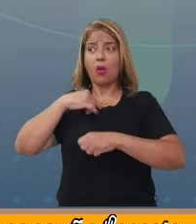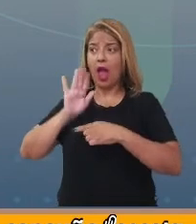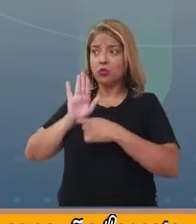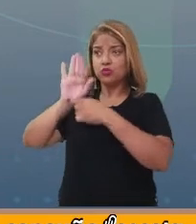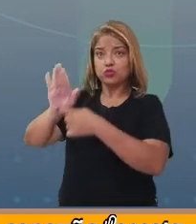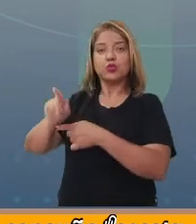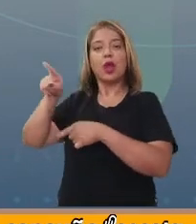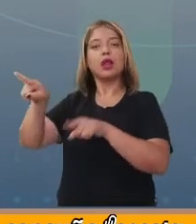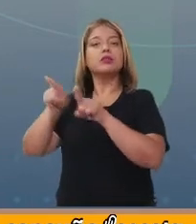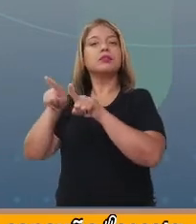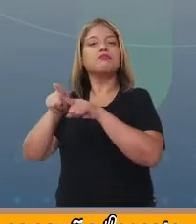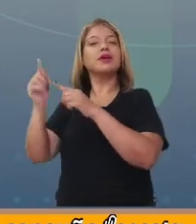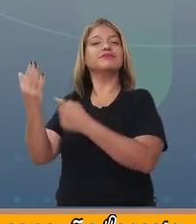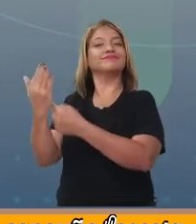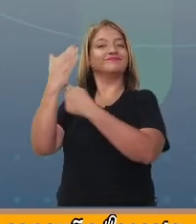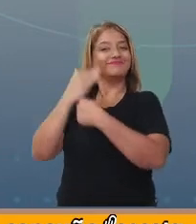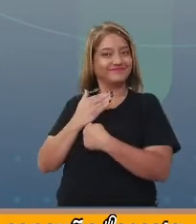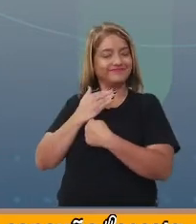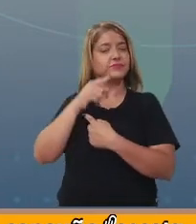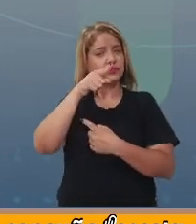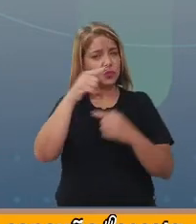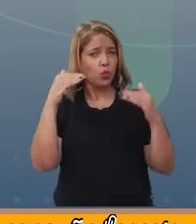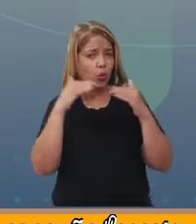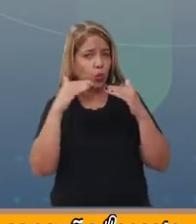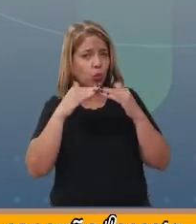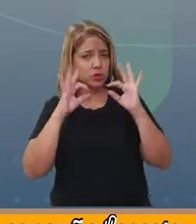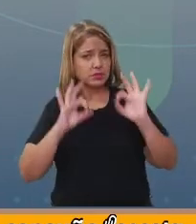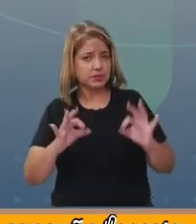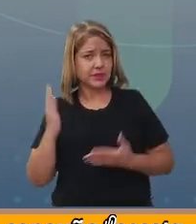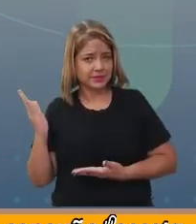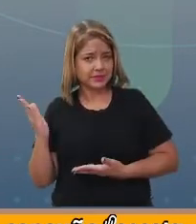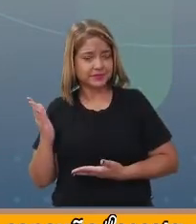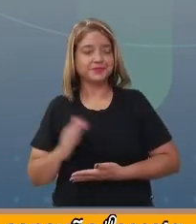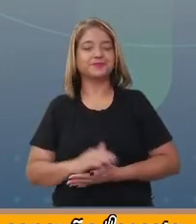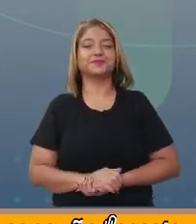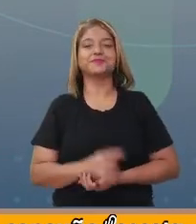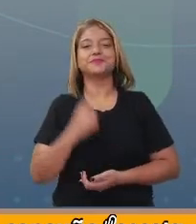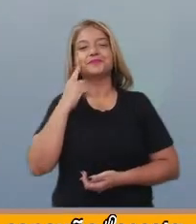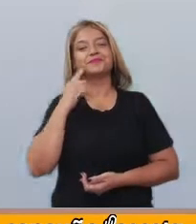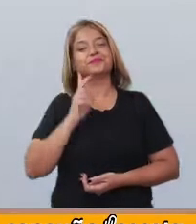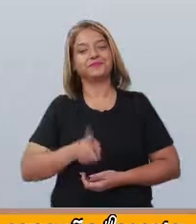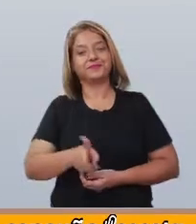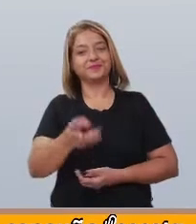Você concorda com esse ensinamento? Vamos continuar.